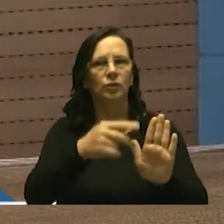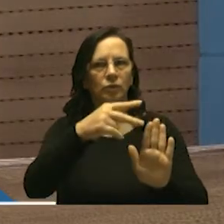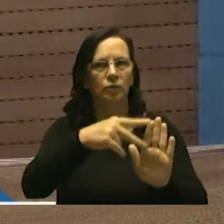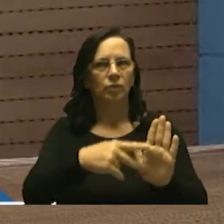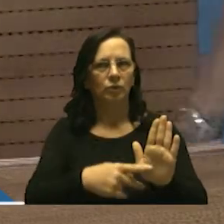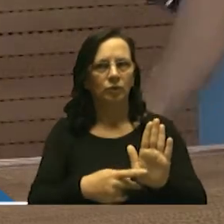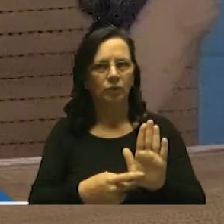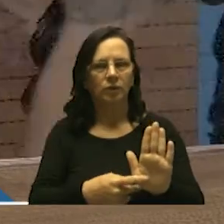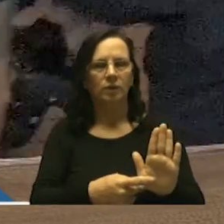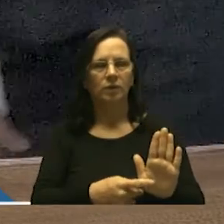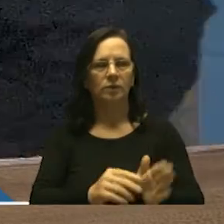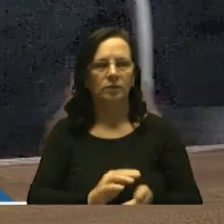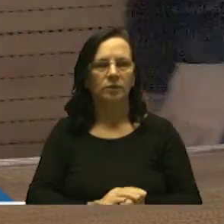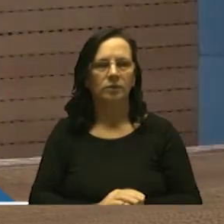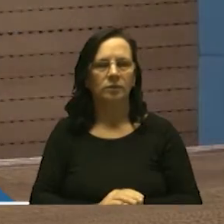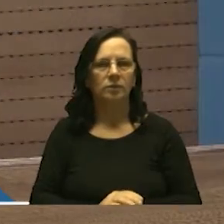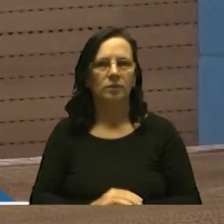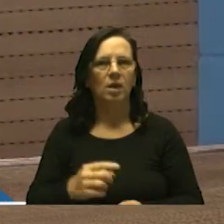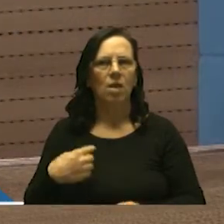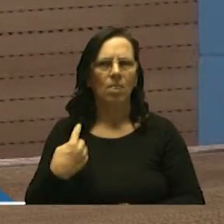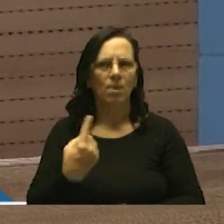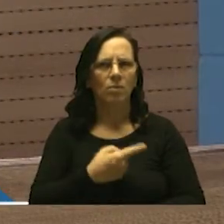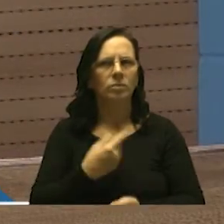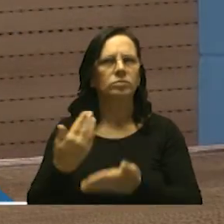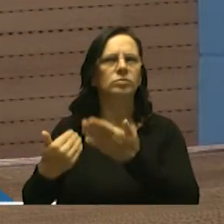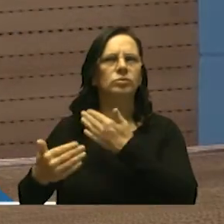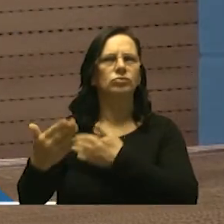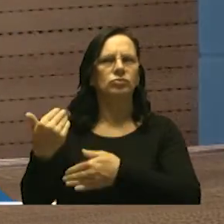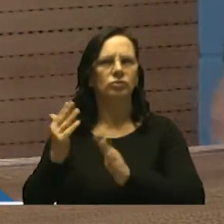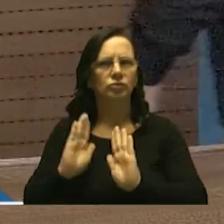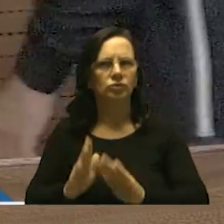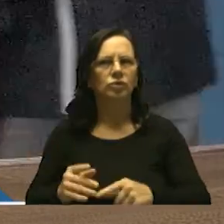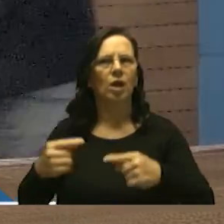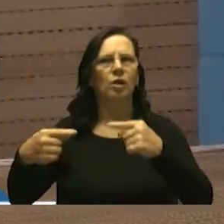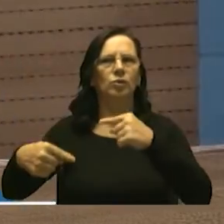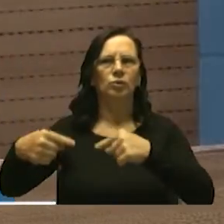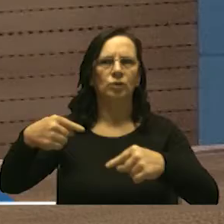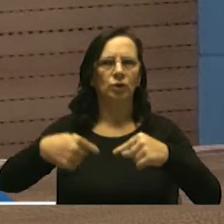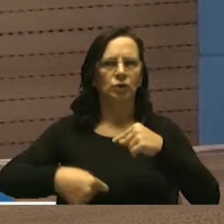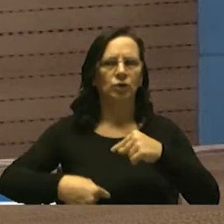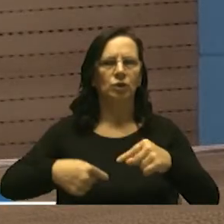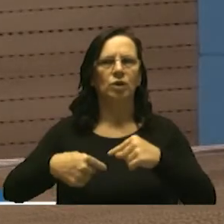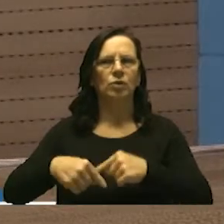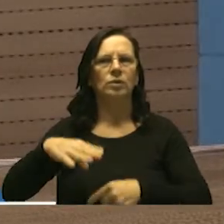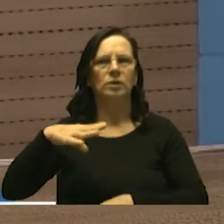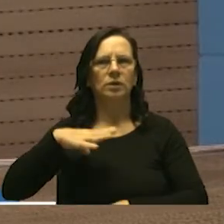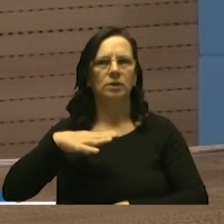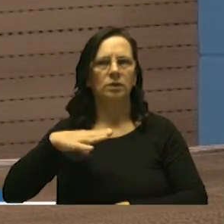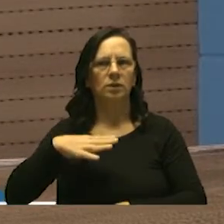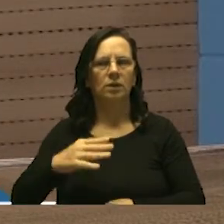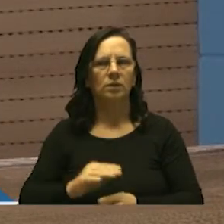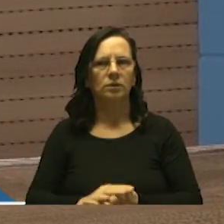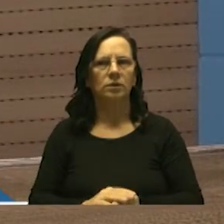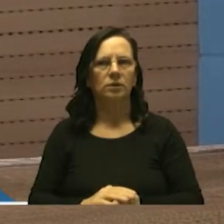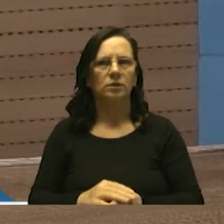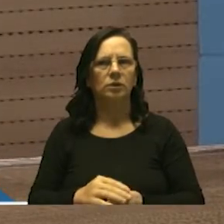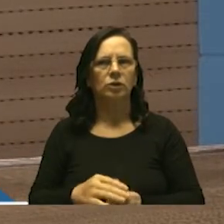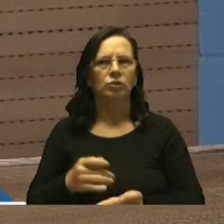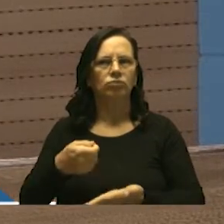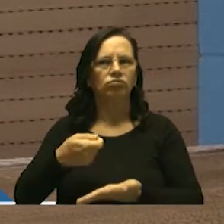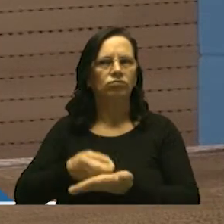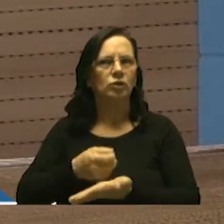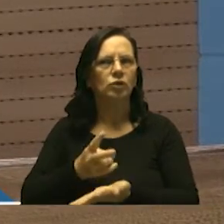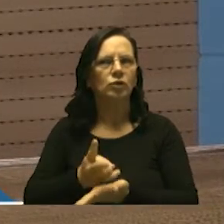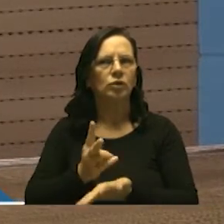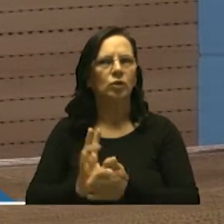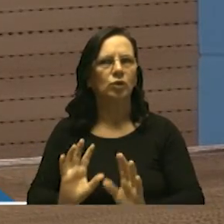projeto nós há um bom tempo temos discutido em nossa cidade a necessidade da permanência